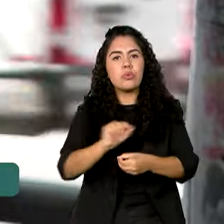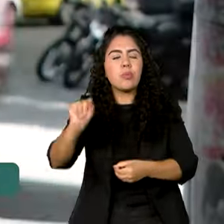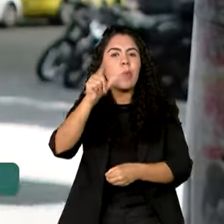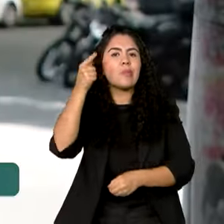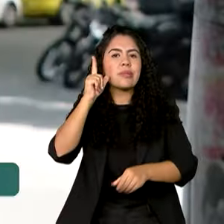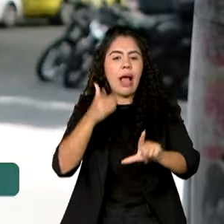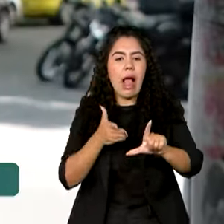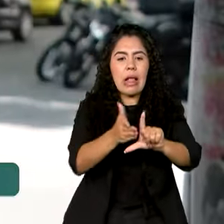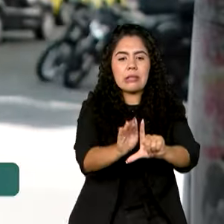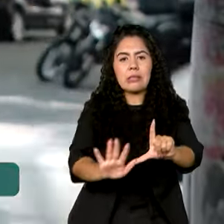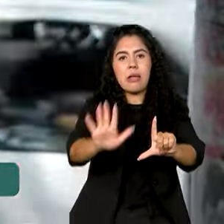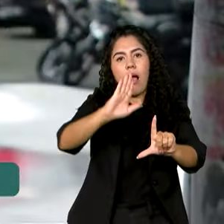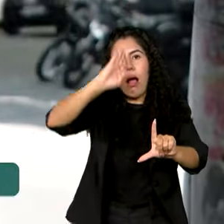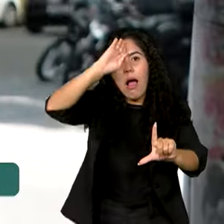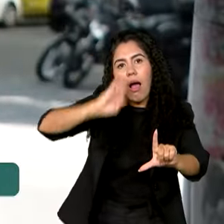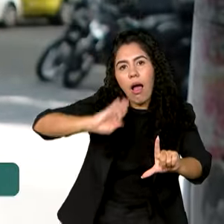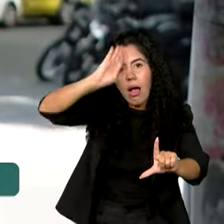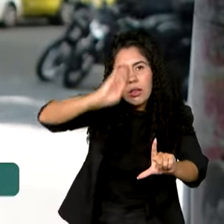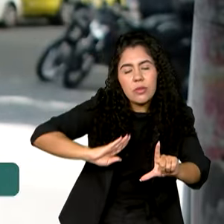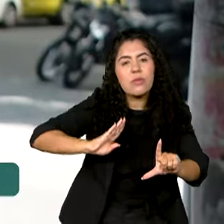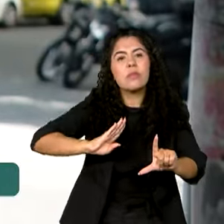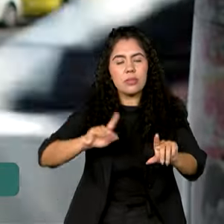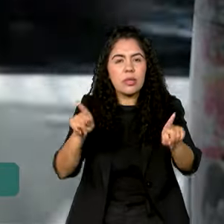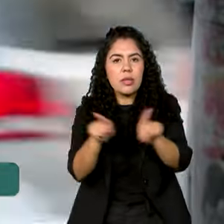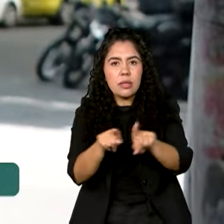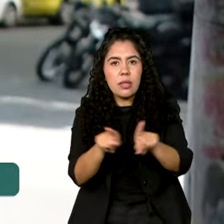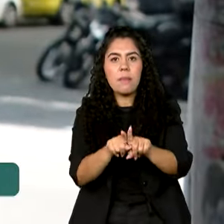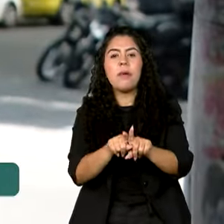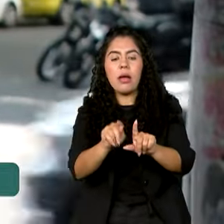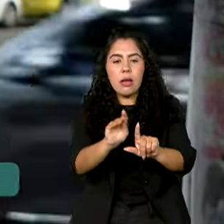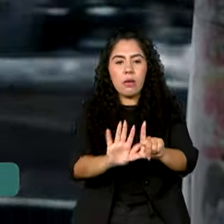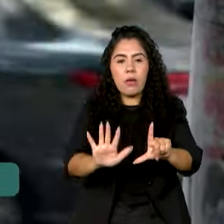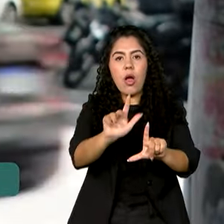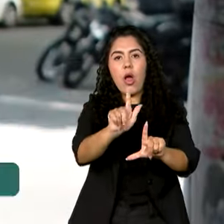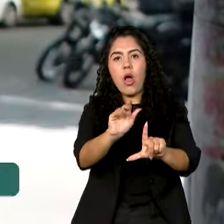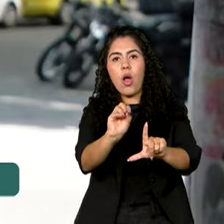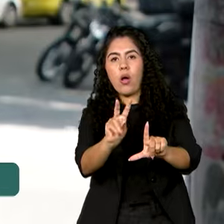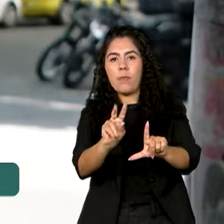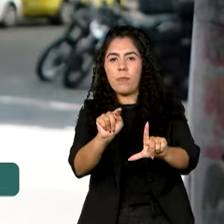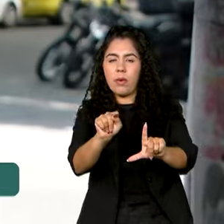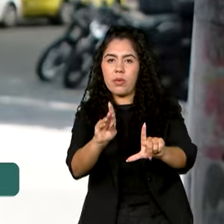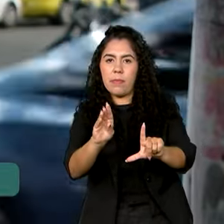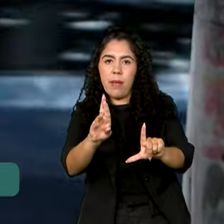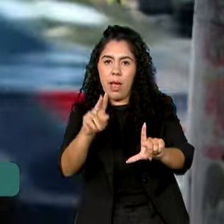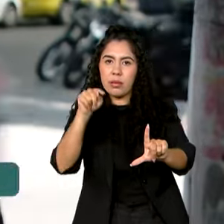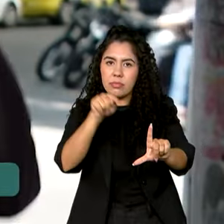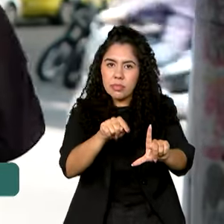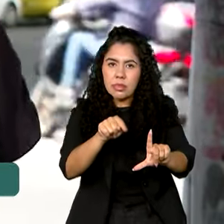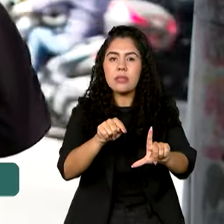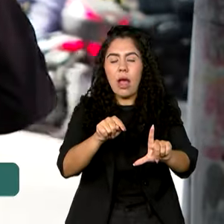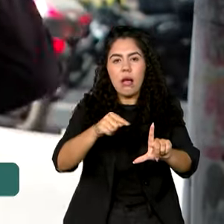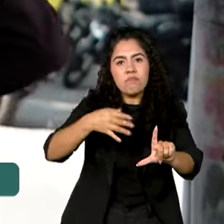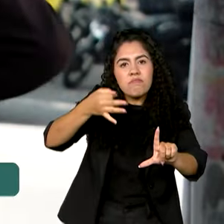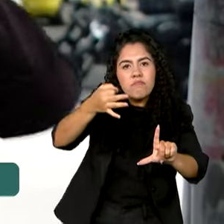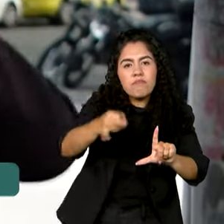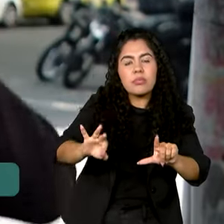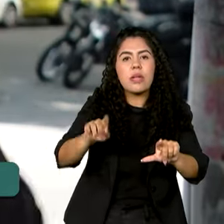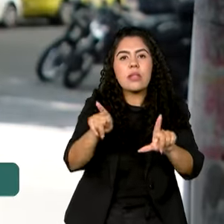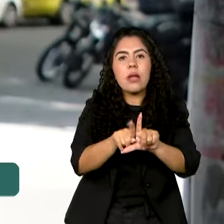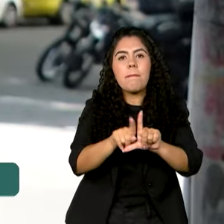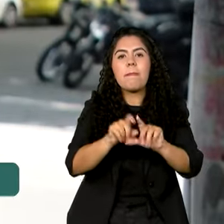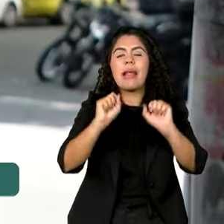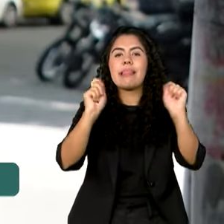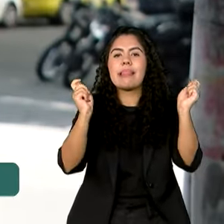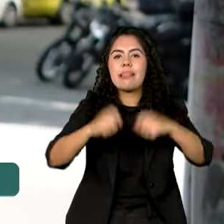custo, às soluções digitais da plataforma digital gov.br, como a prova de vida digital e a assinatura